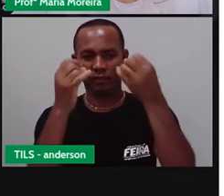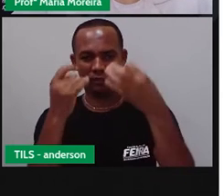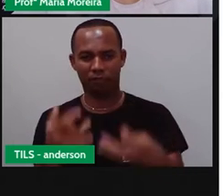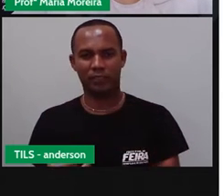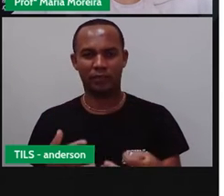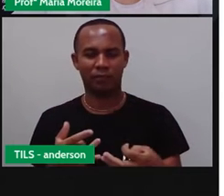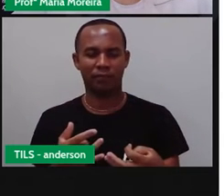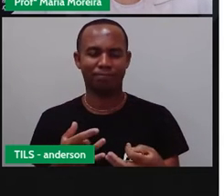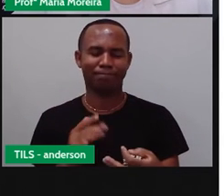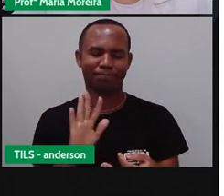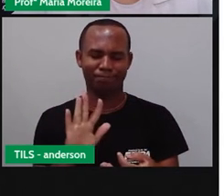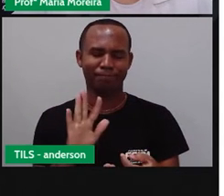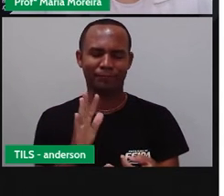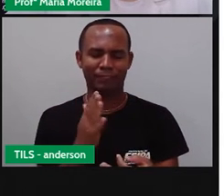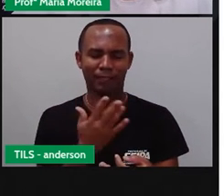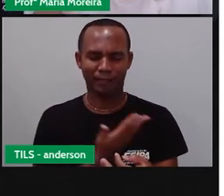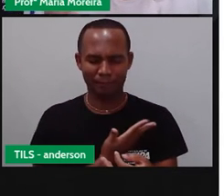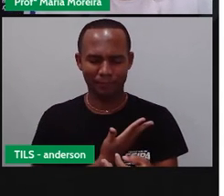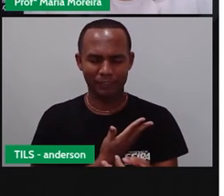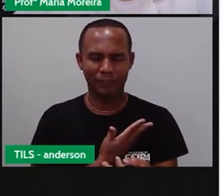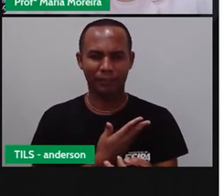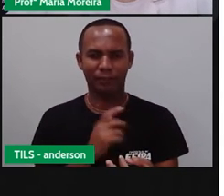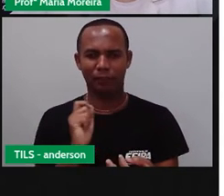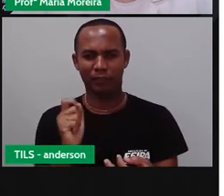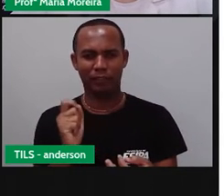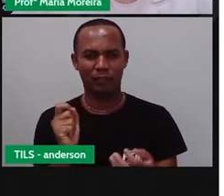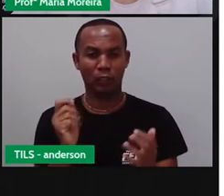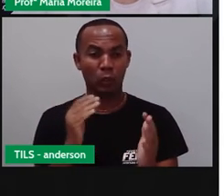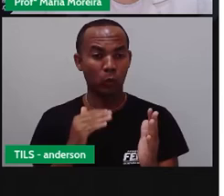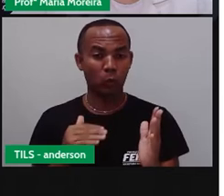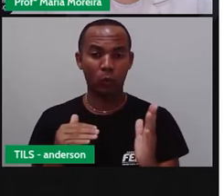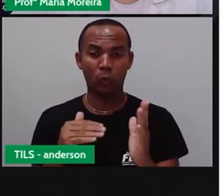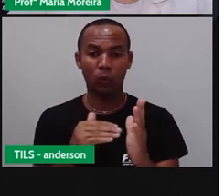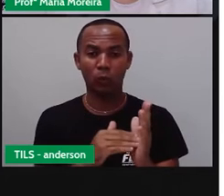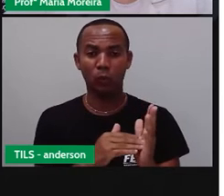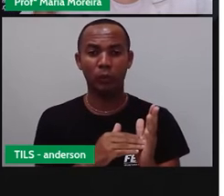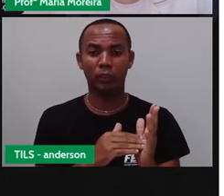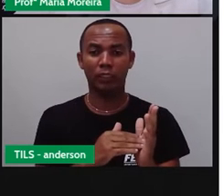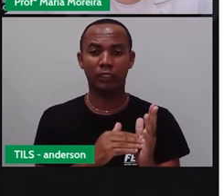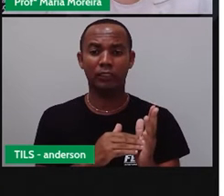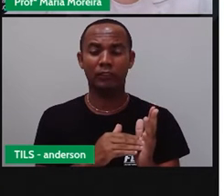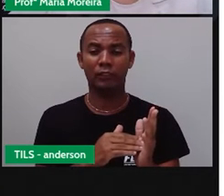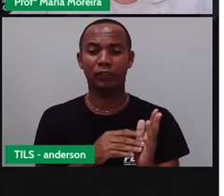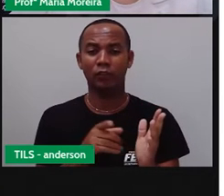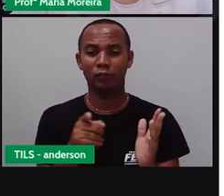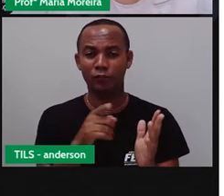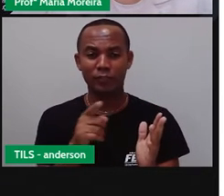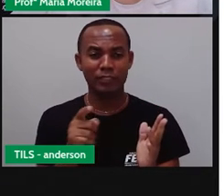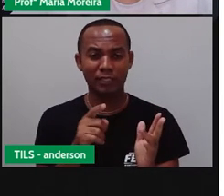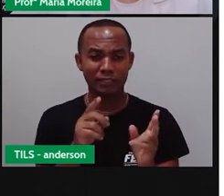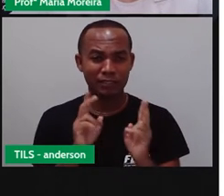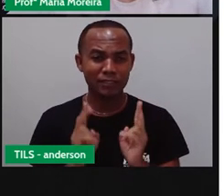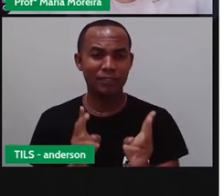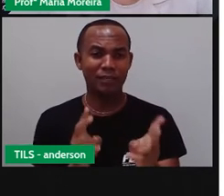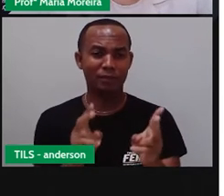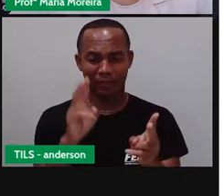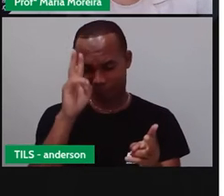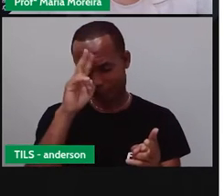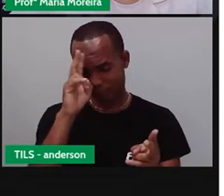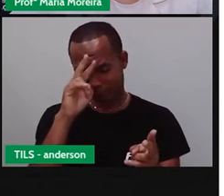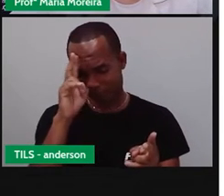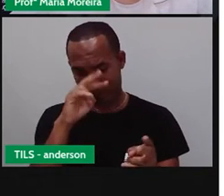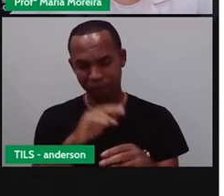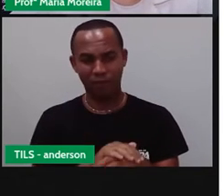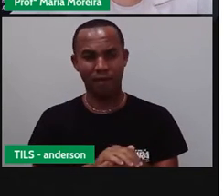o que acontece é que todas as vezes são... Todas vocês são sempre lembradas. Ninguém